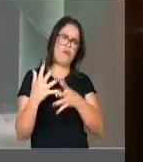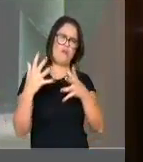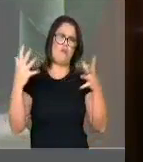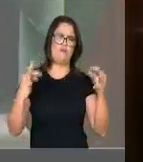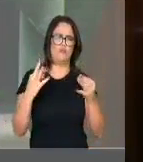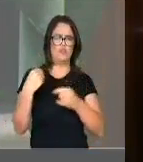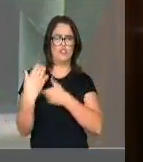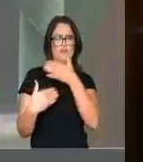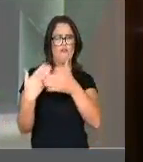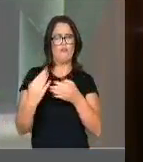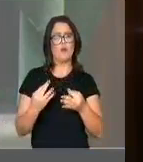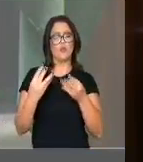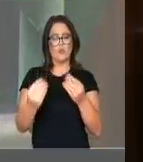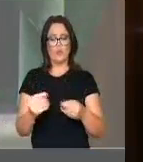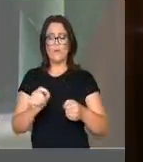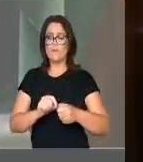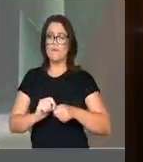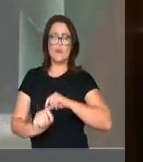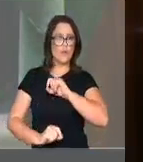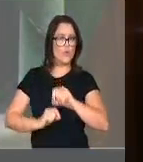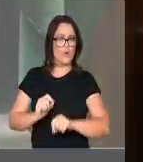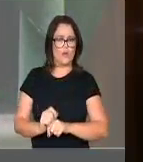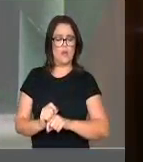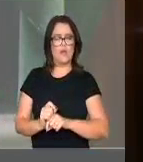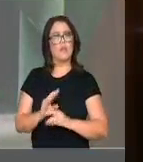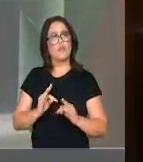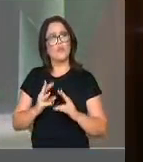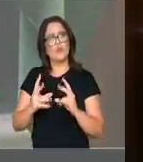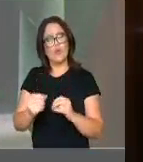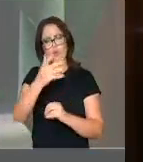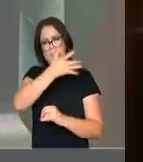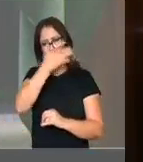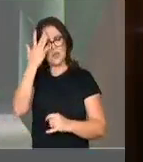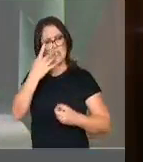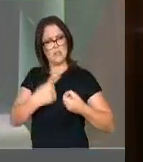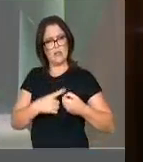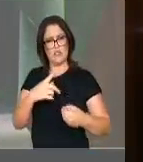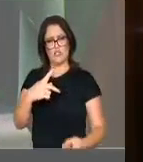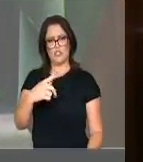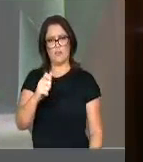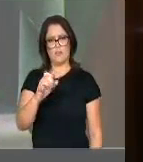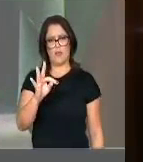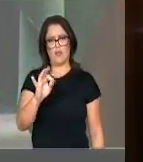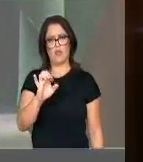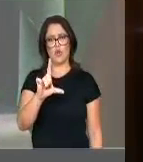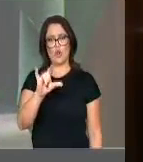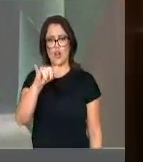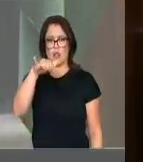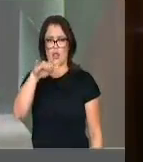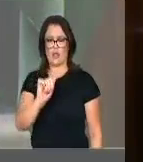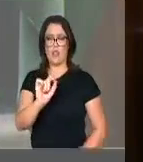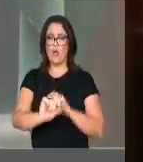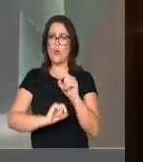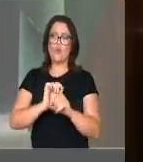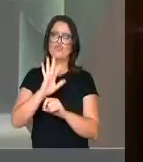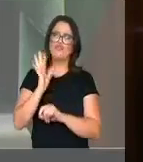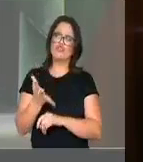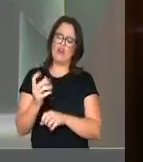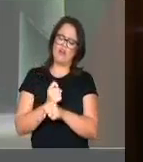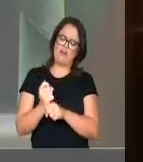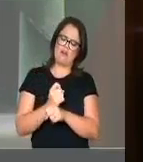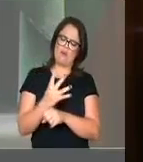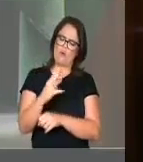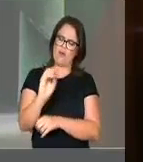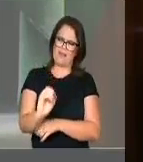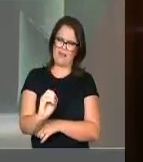desenvolvimento. E eu quero, com todos os petrolinenses como sou, porque me recebeu ali há 40